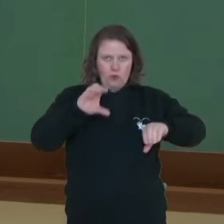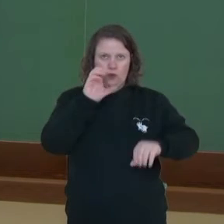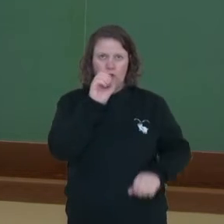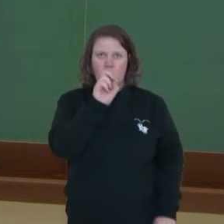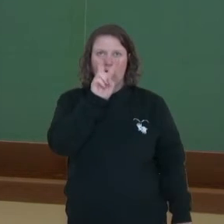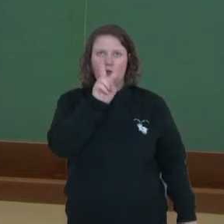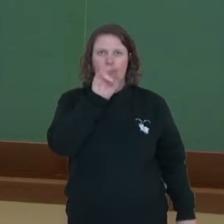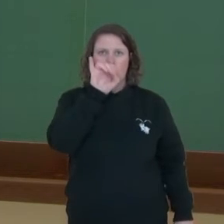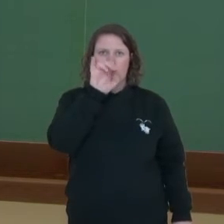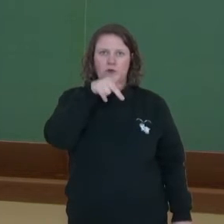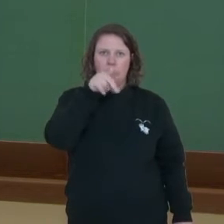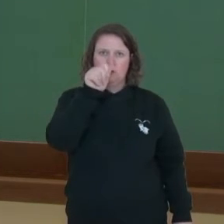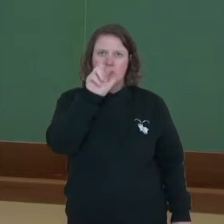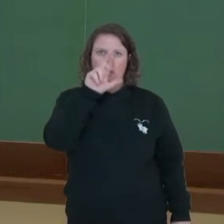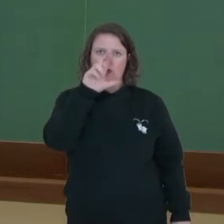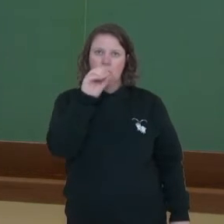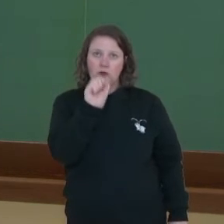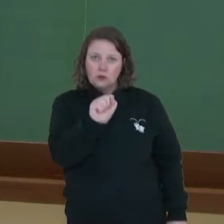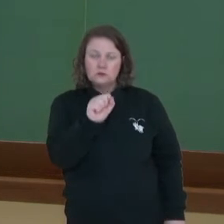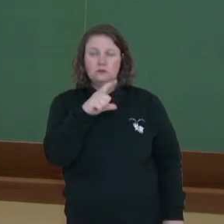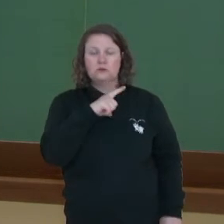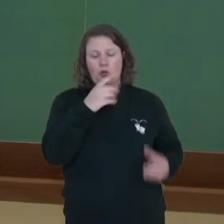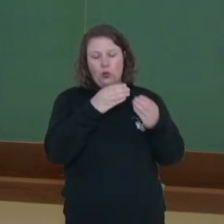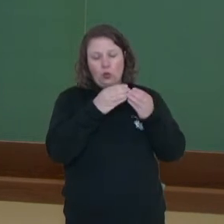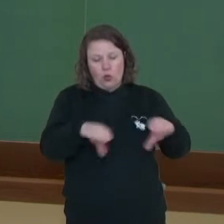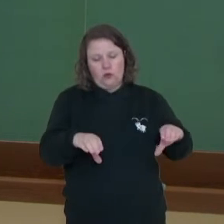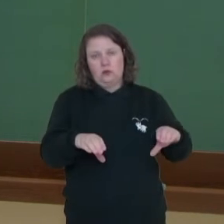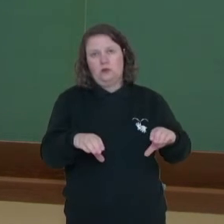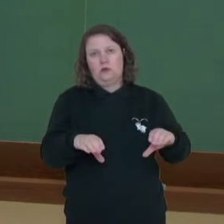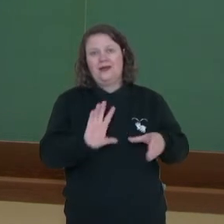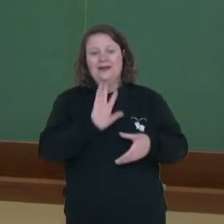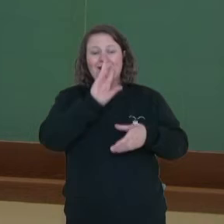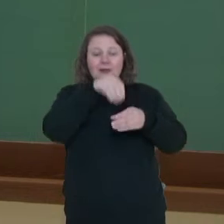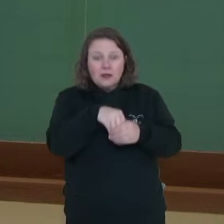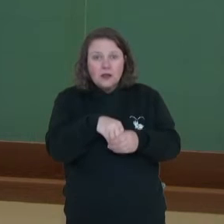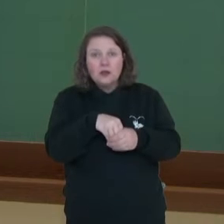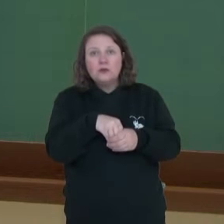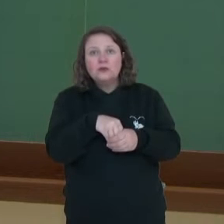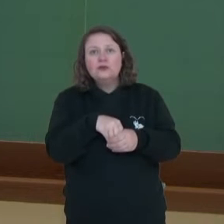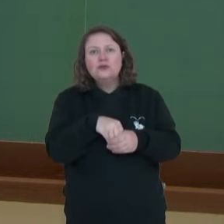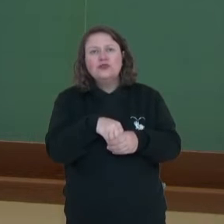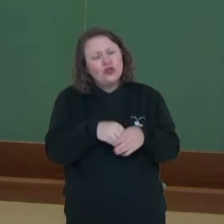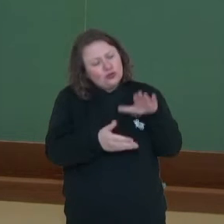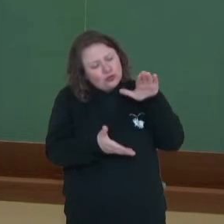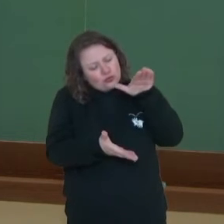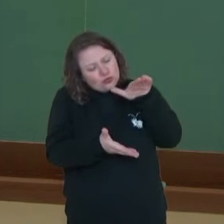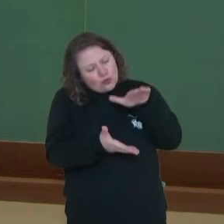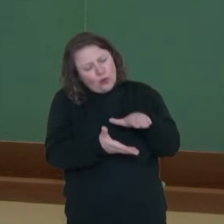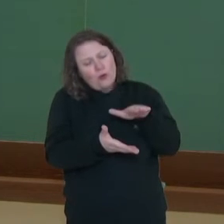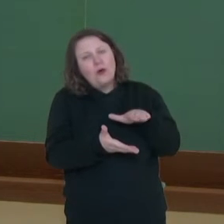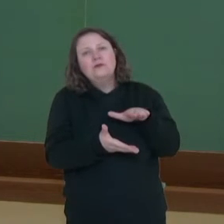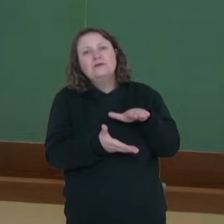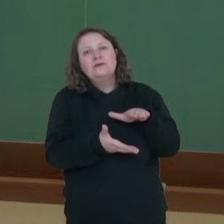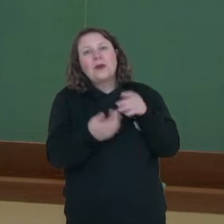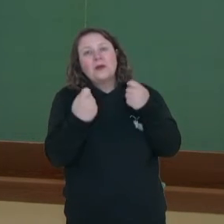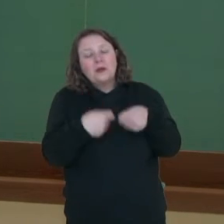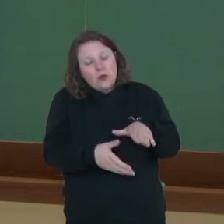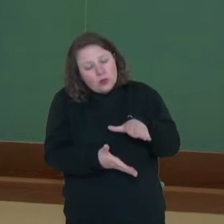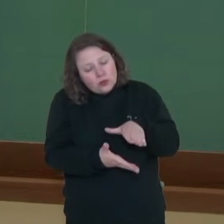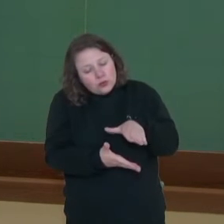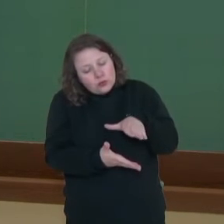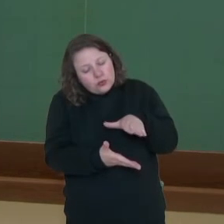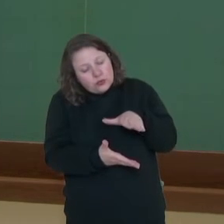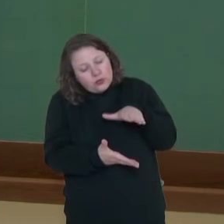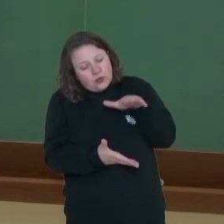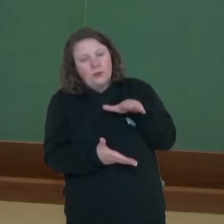botam ovos. Então, ele botou o ovo e dentro do ovo tem todos os nutrientes que esse indivíduo precisa para se